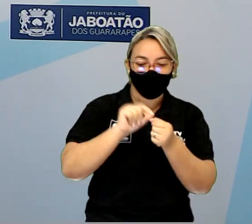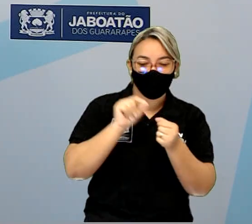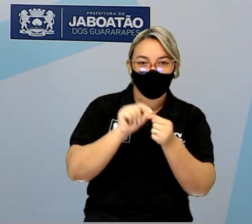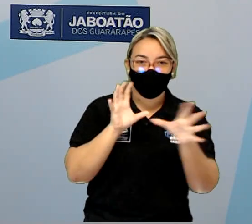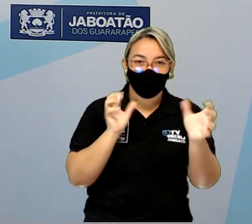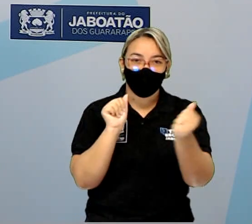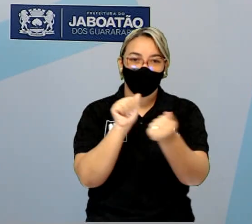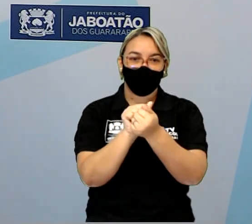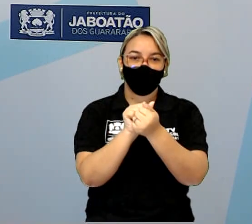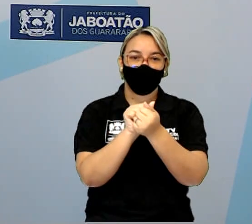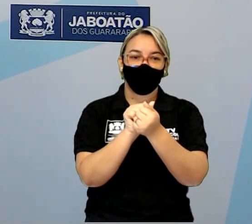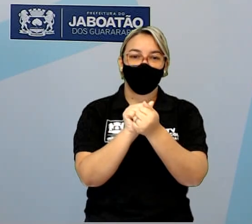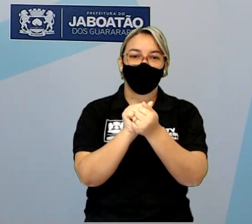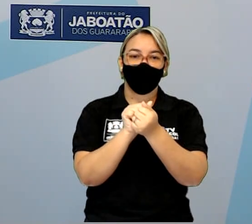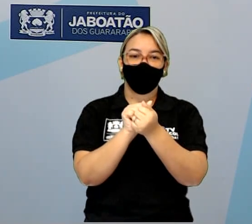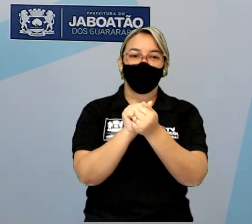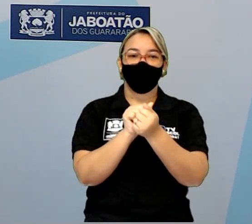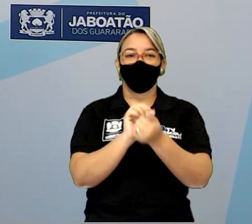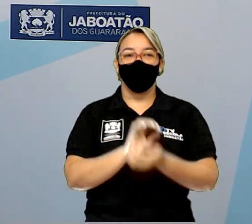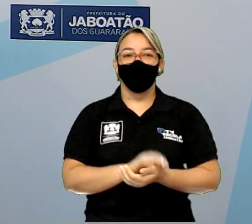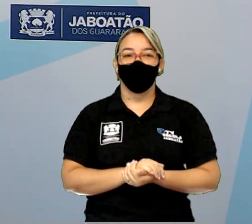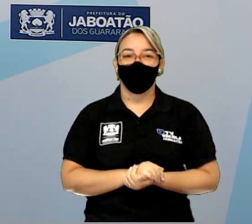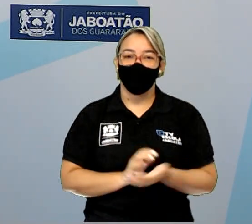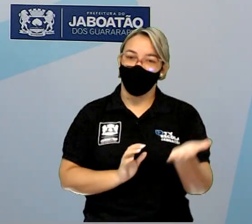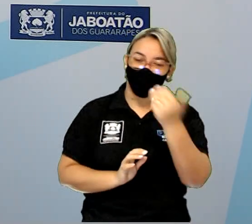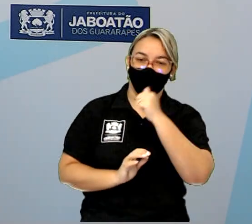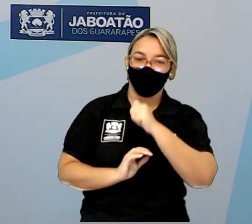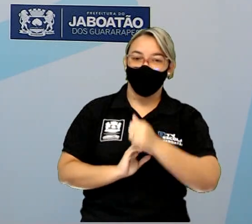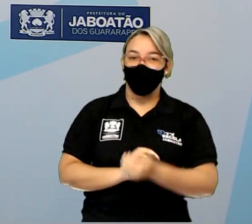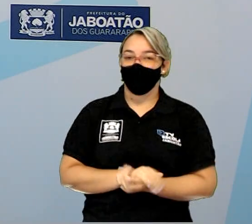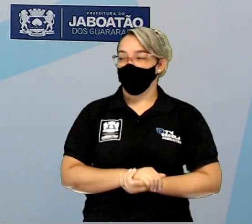junto no quadro novamente? Vamos lá.